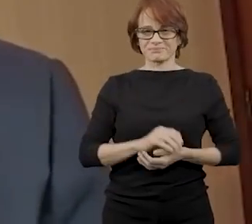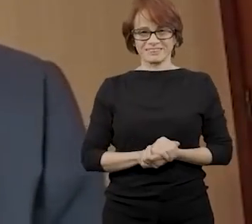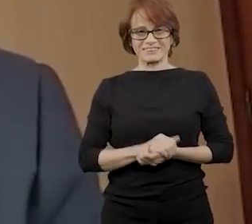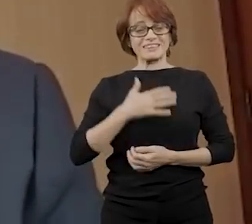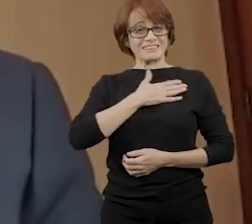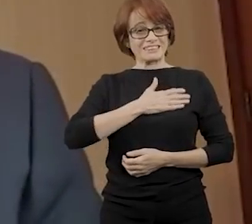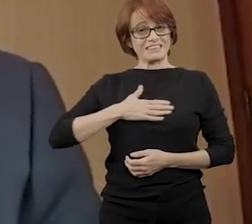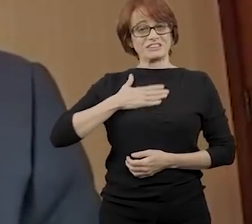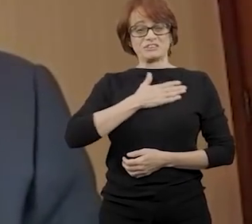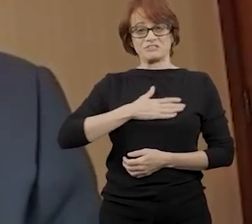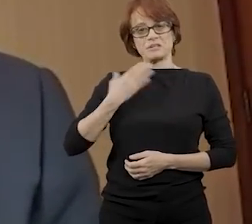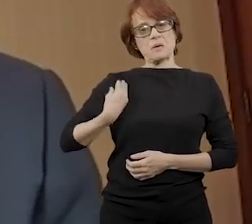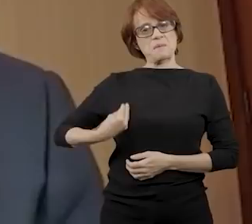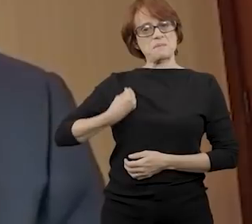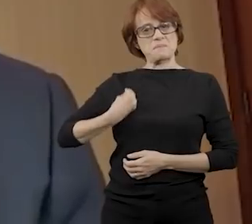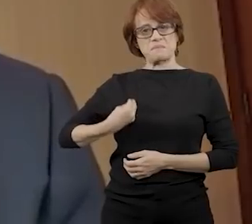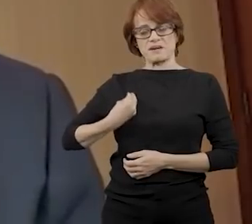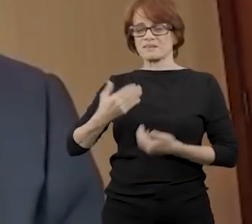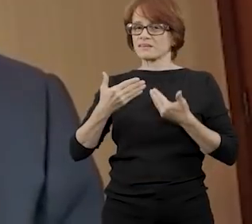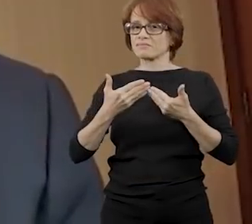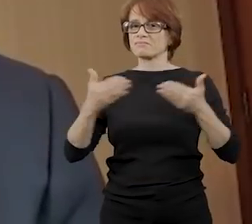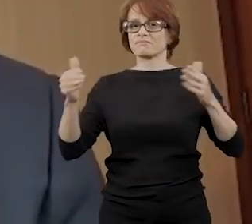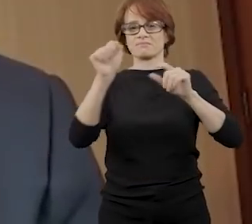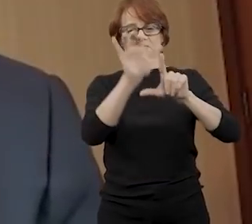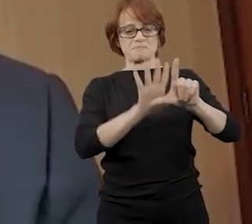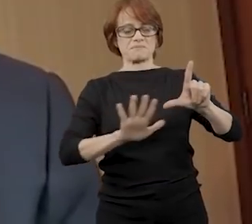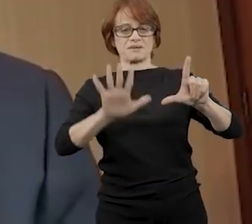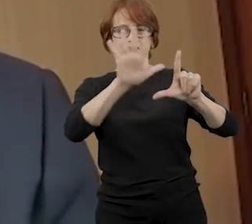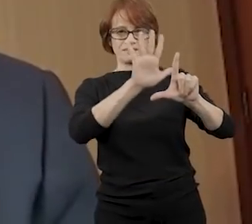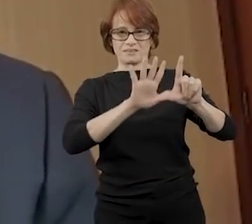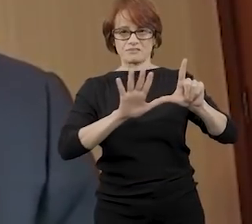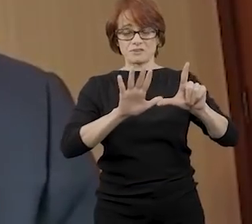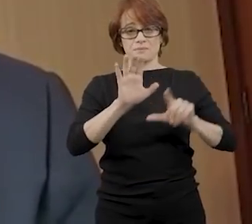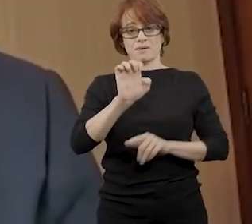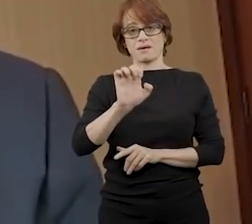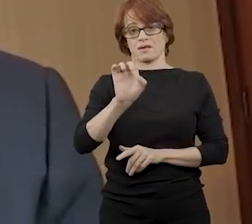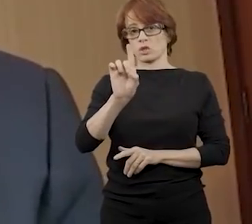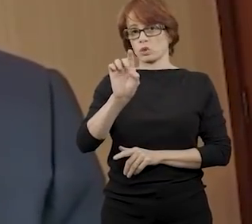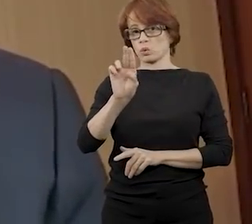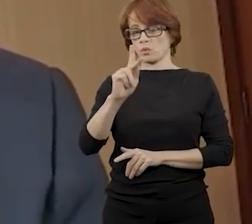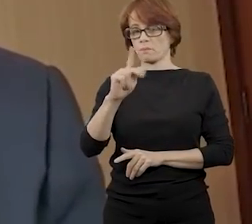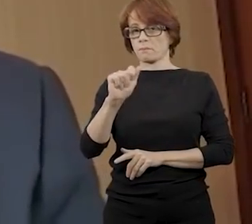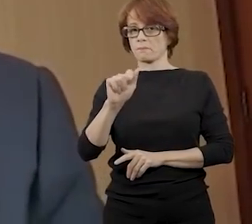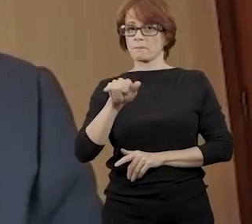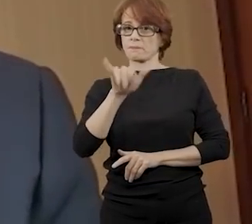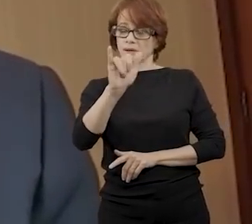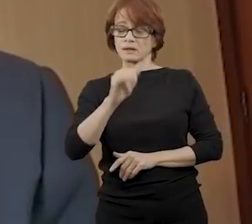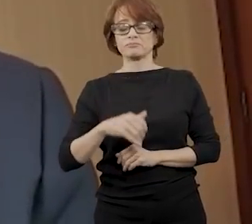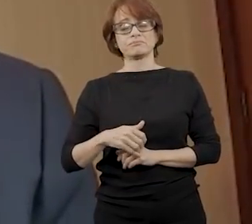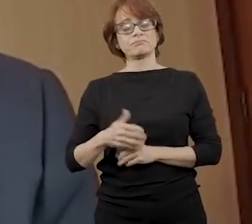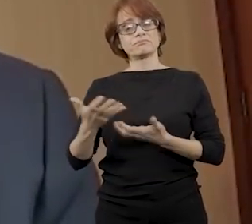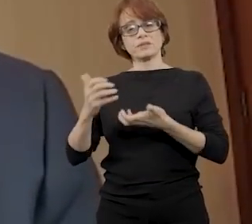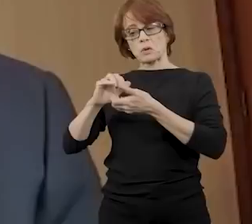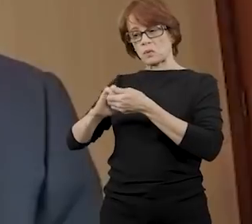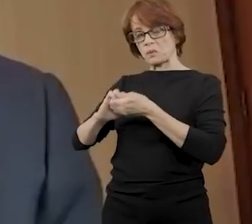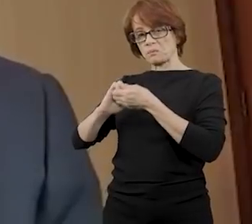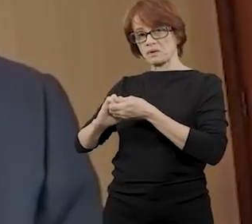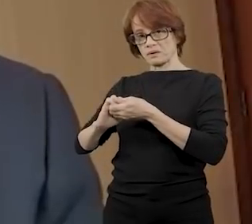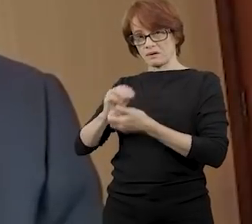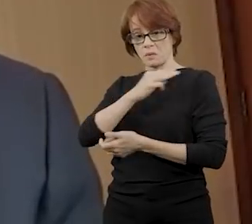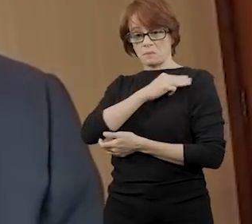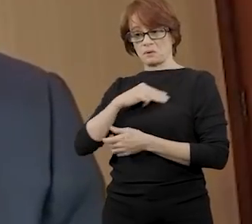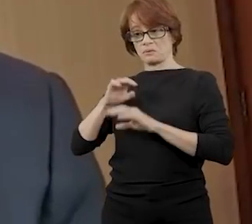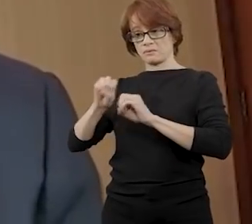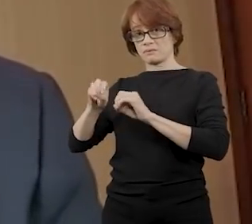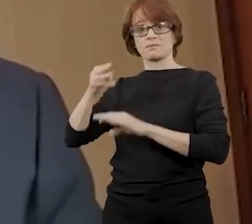grande satisfação participar do lançamento da plataforma Eduplay. Gostaria de cumprimentar o nosso ministro da Educação,